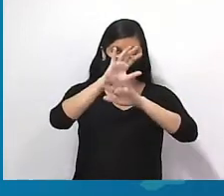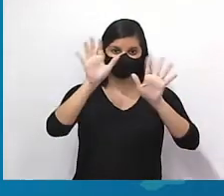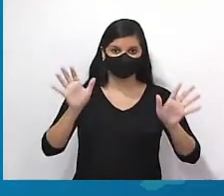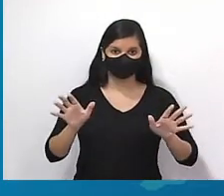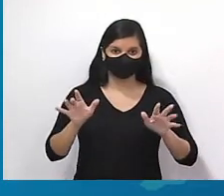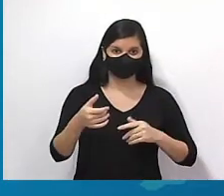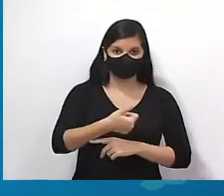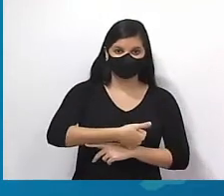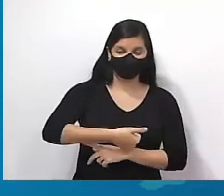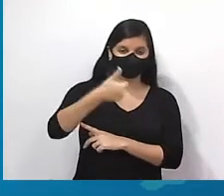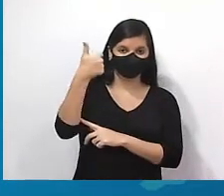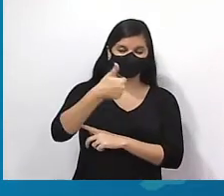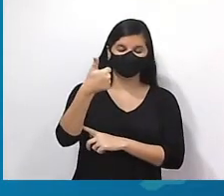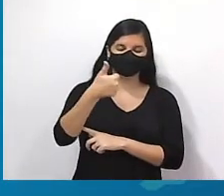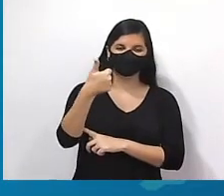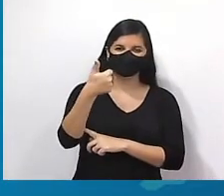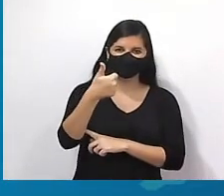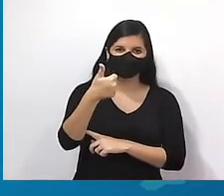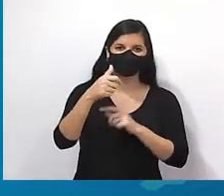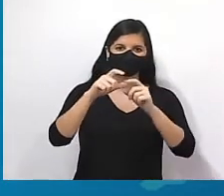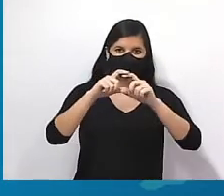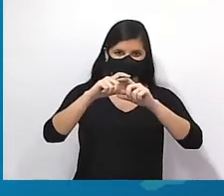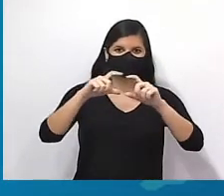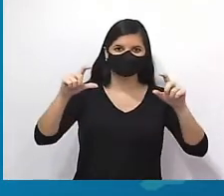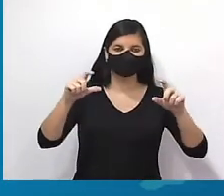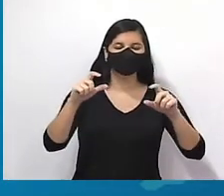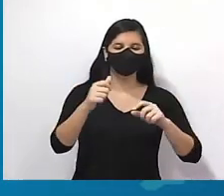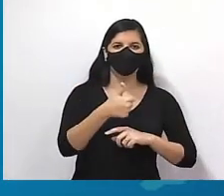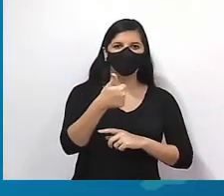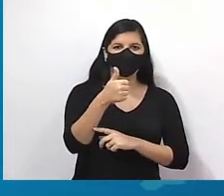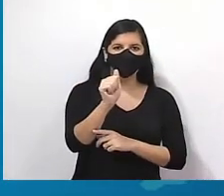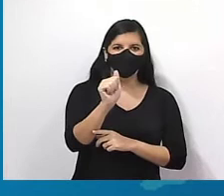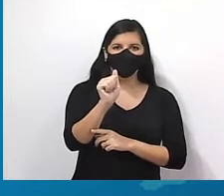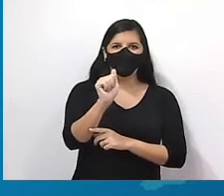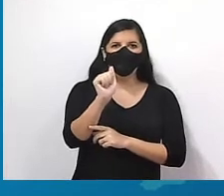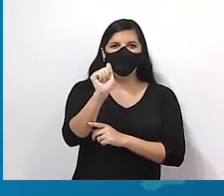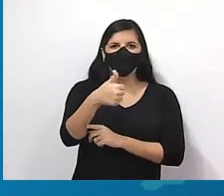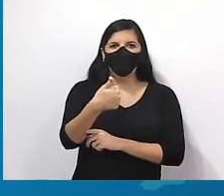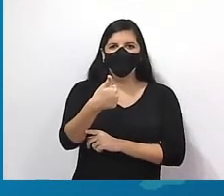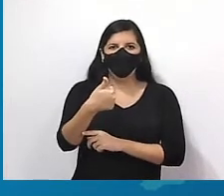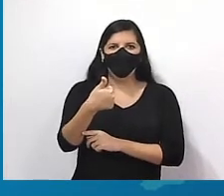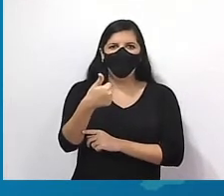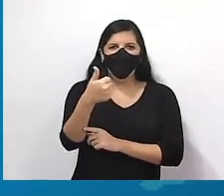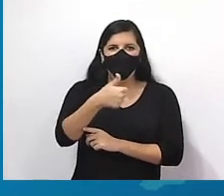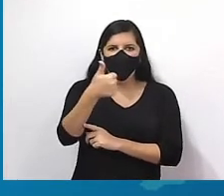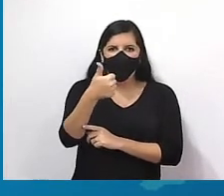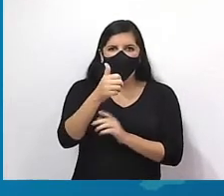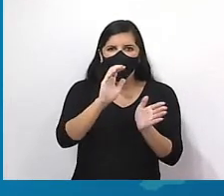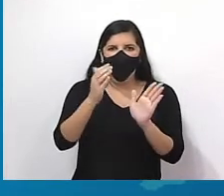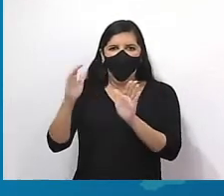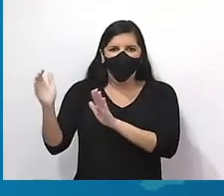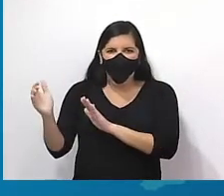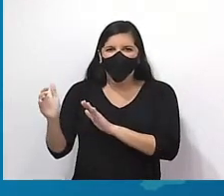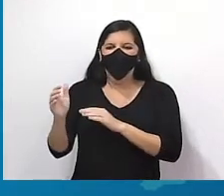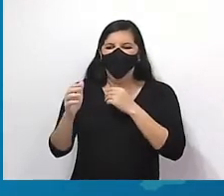primeira eu tenho o primeiro, o A1, que é o primeiro elemento da sequência, né? Mais a fórmula